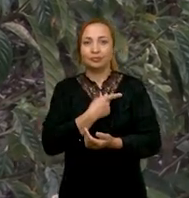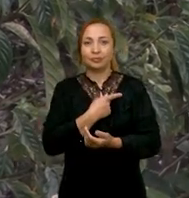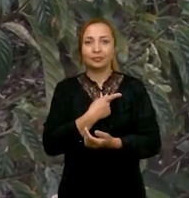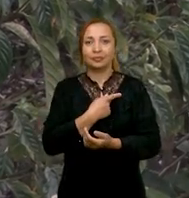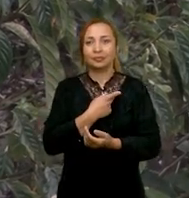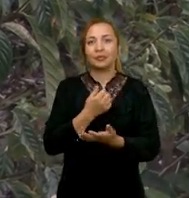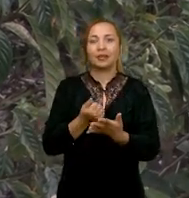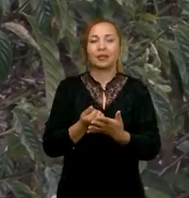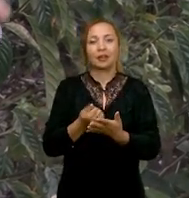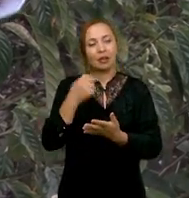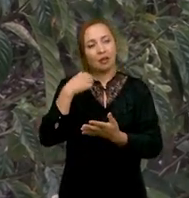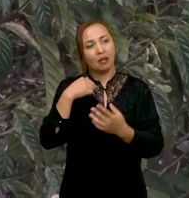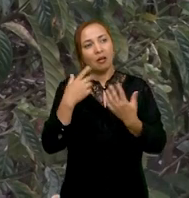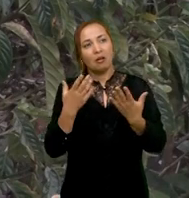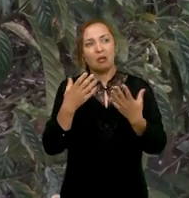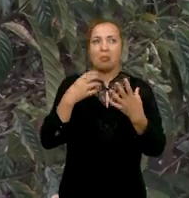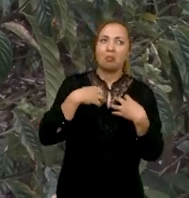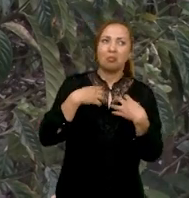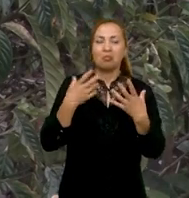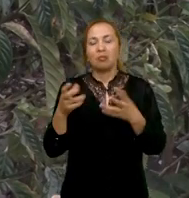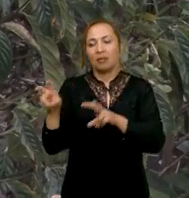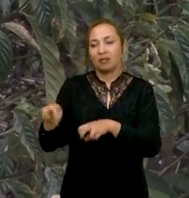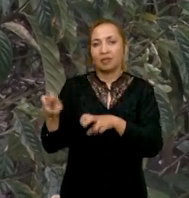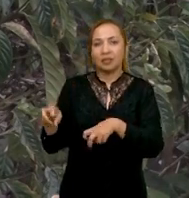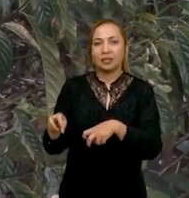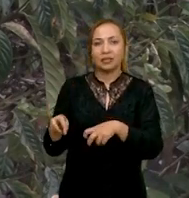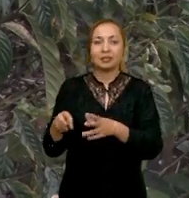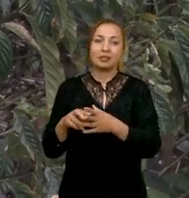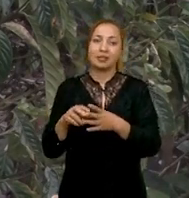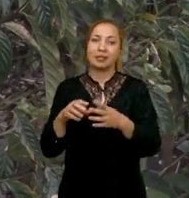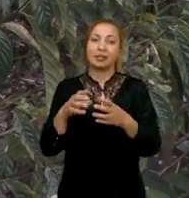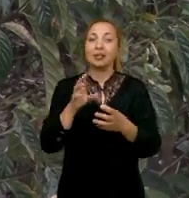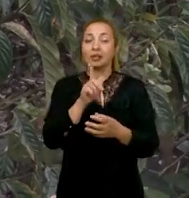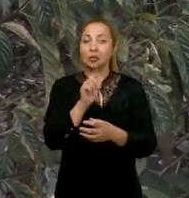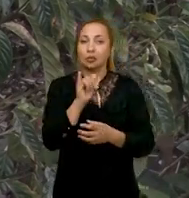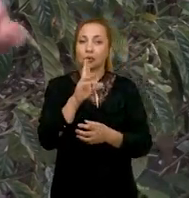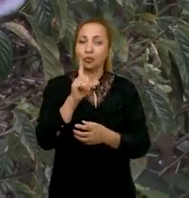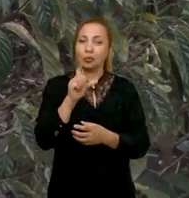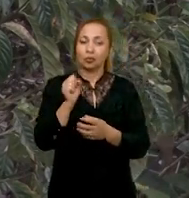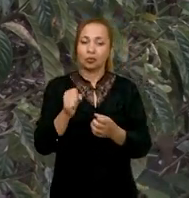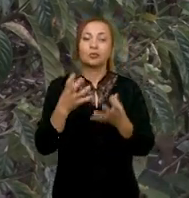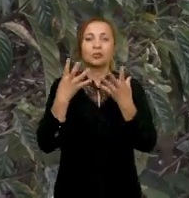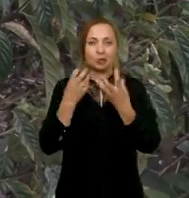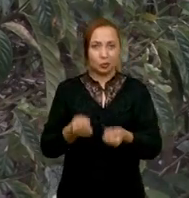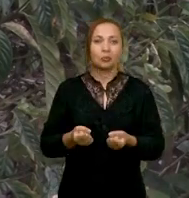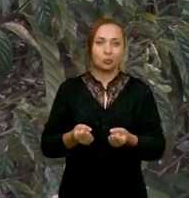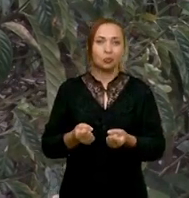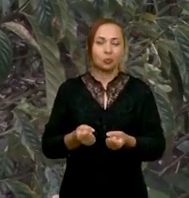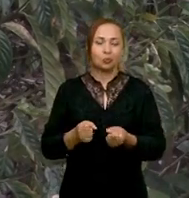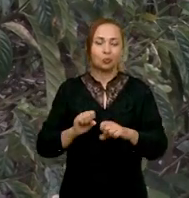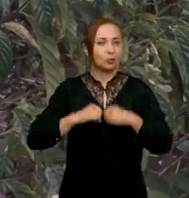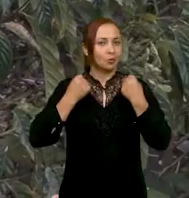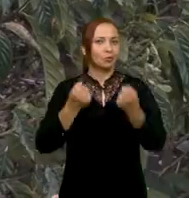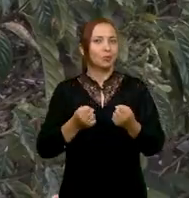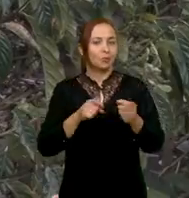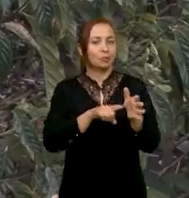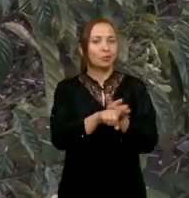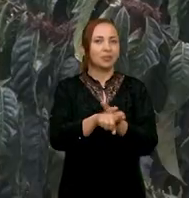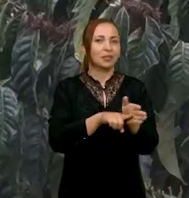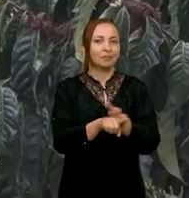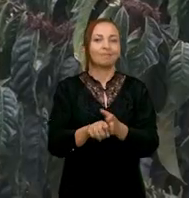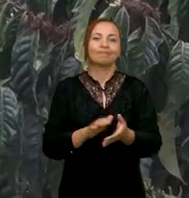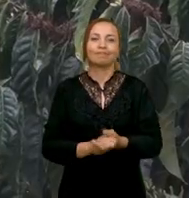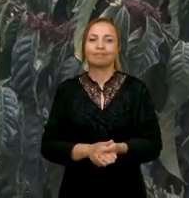a fazenda São Nascente, o senhor Gilson Maia, nos acolheu aqui com essa pesquisa.